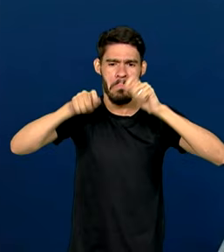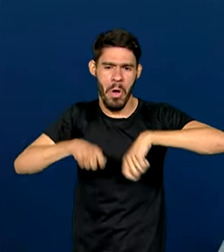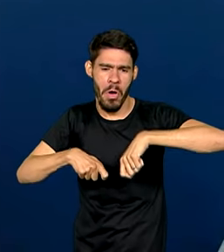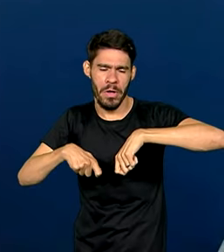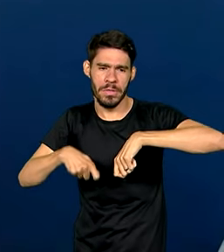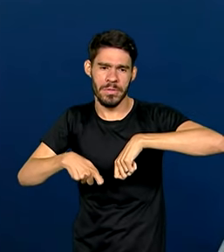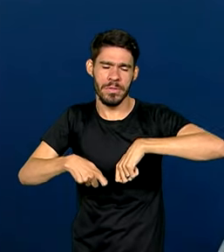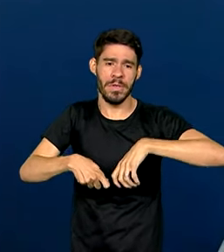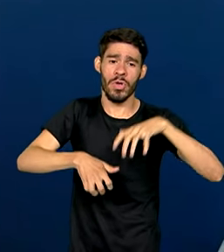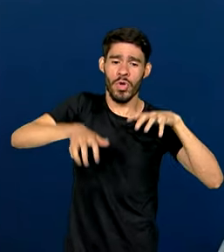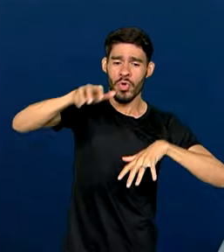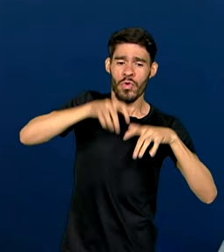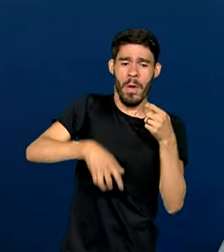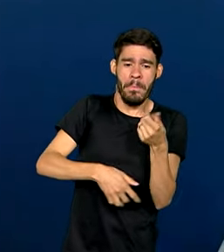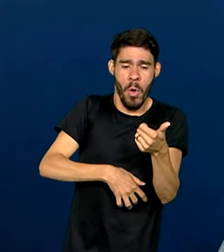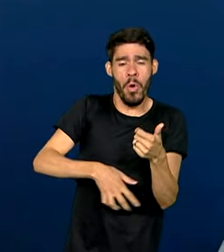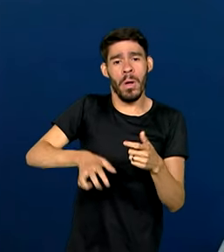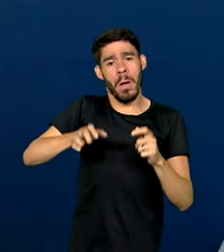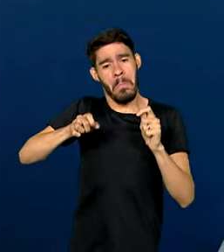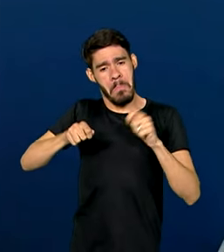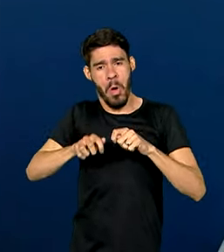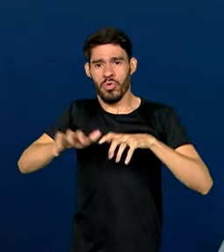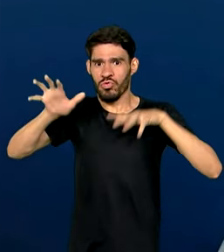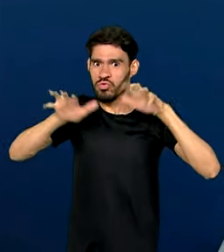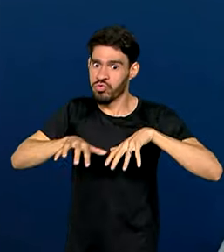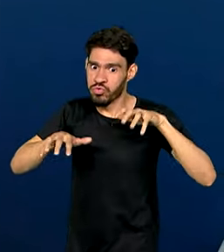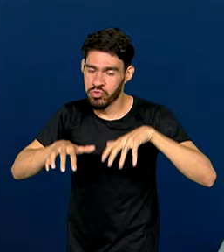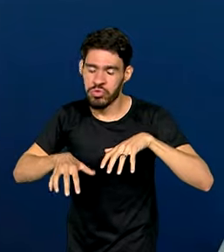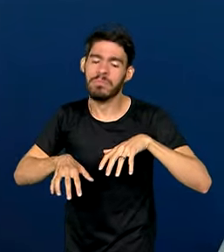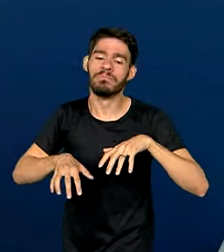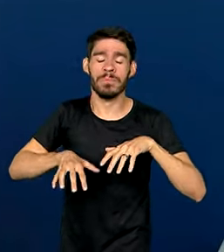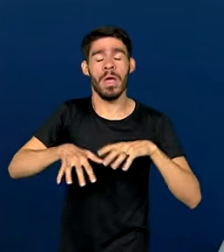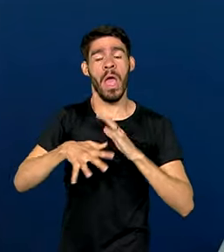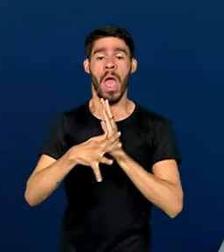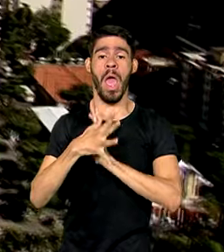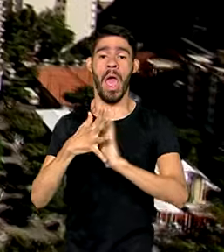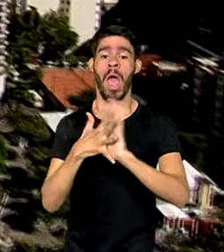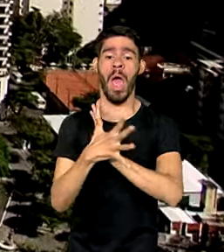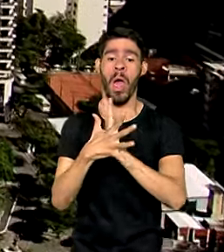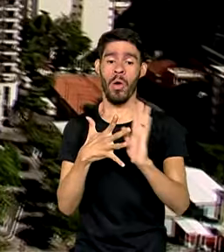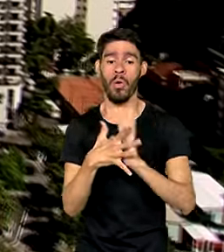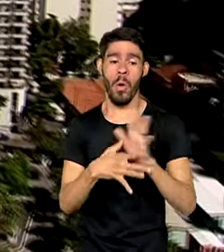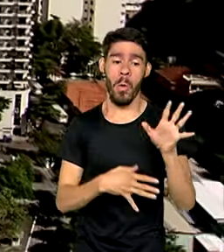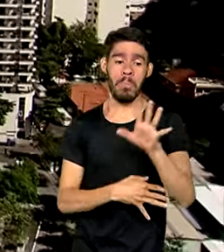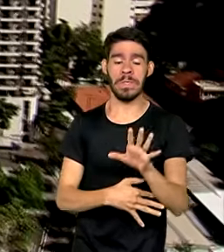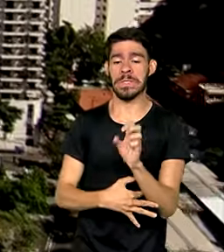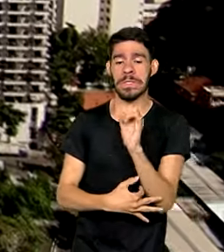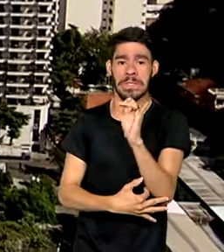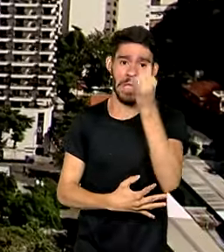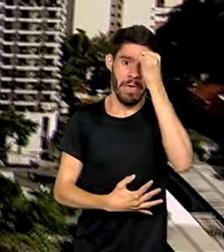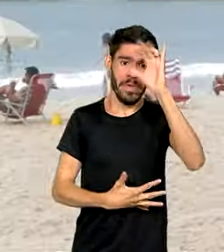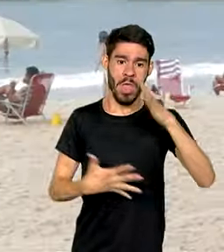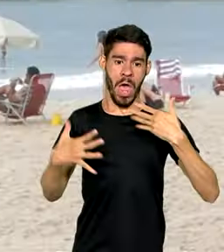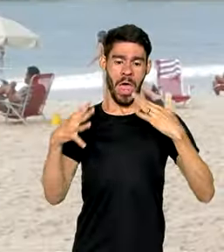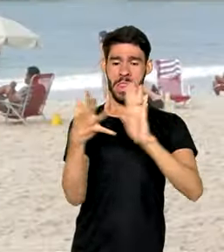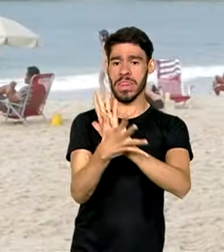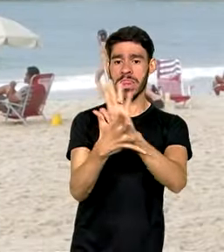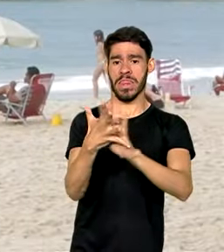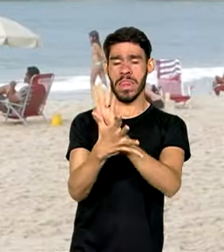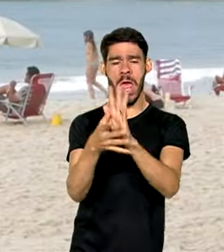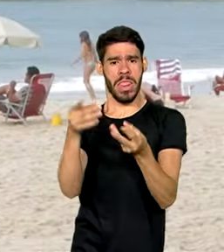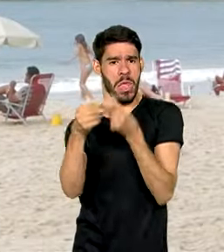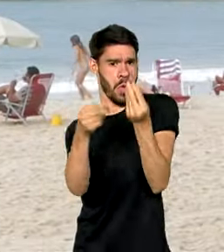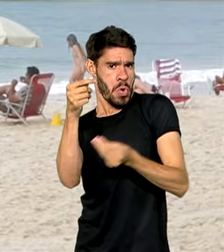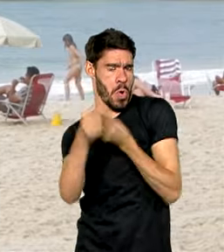acima da média e pode ocorrer chuvas abaixo da média em determinadas regiões. E se não há como evitar o calor, como